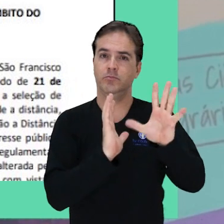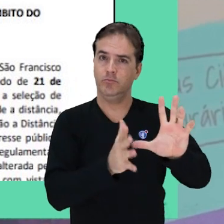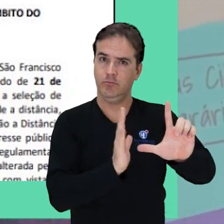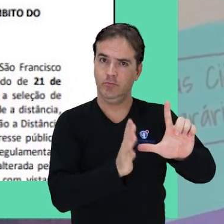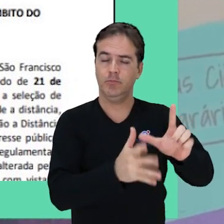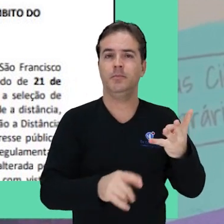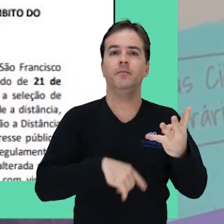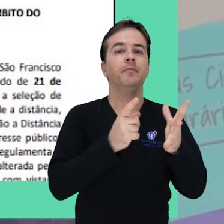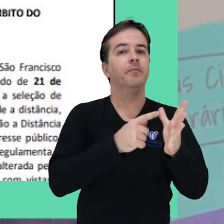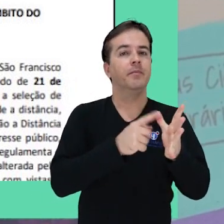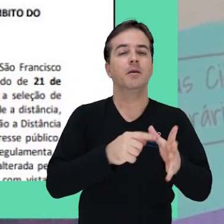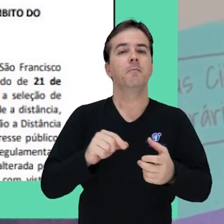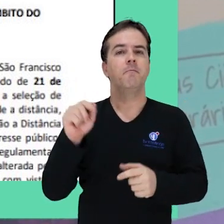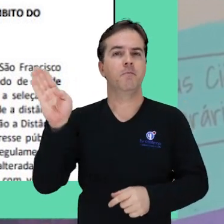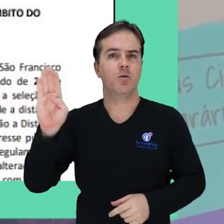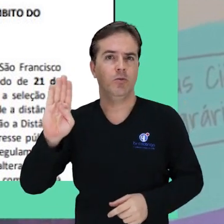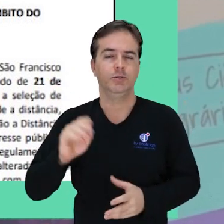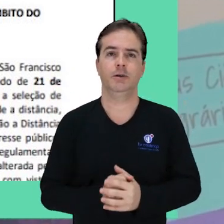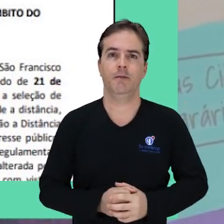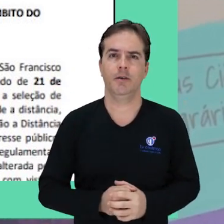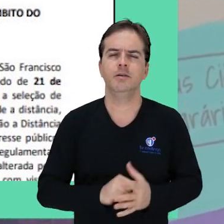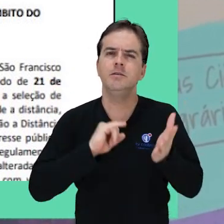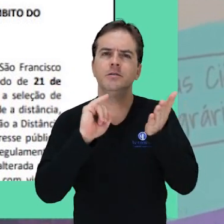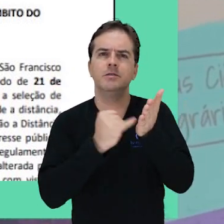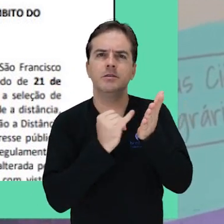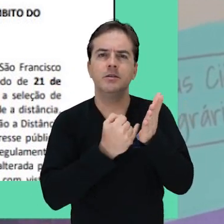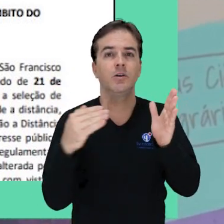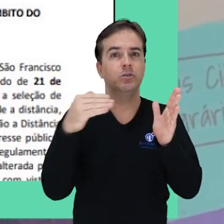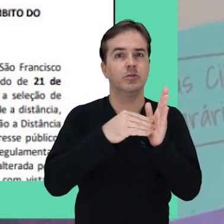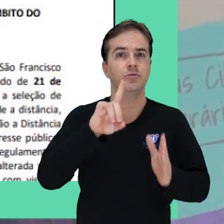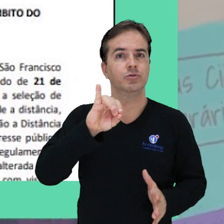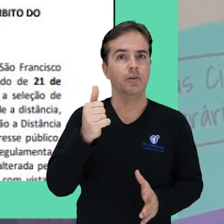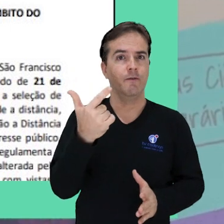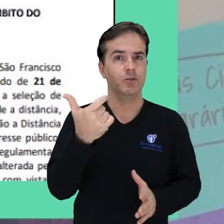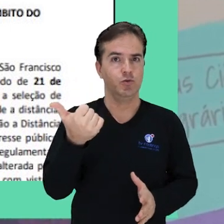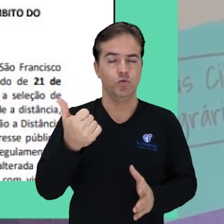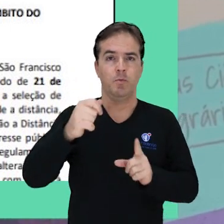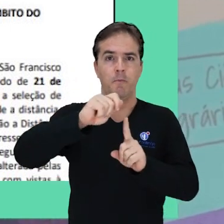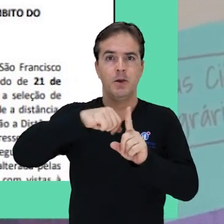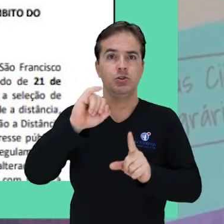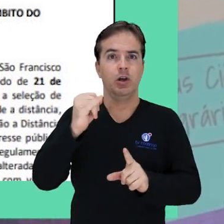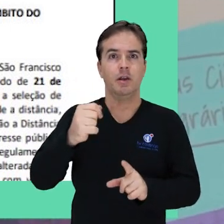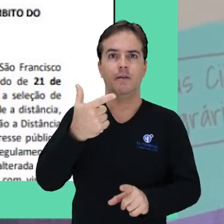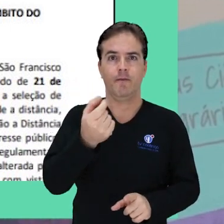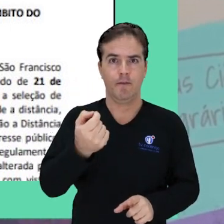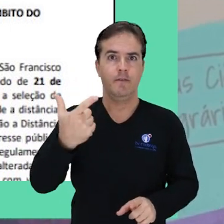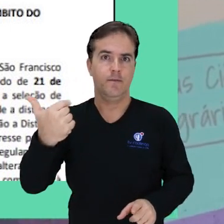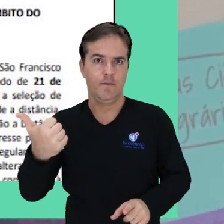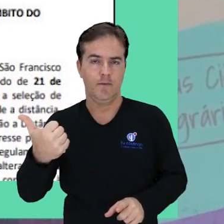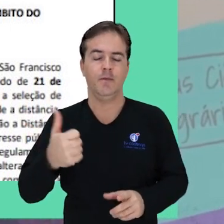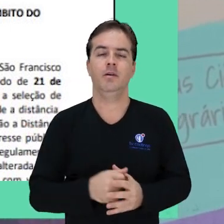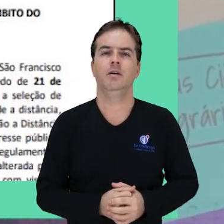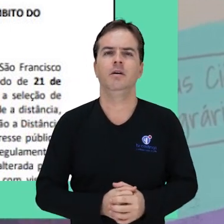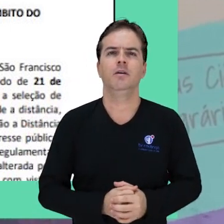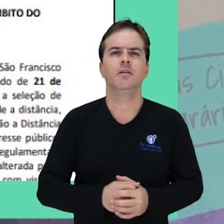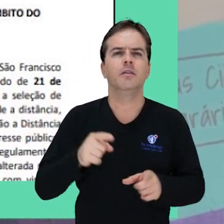letras, libras e biologia. As inscrições vão até o dia 21 de janeiro de 2021. Para